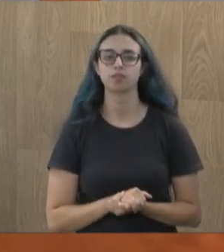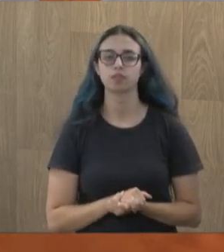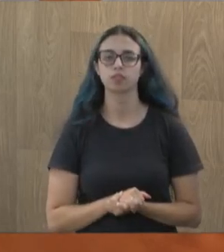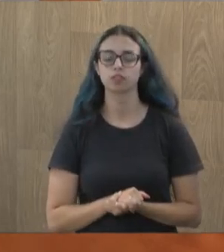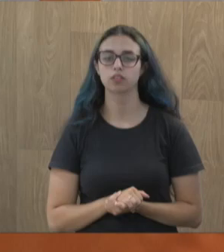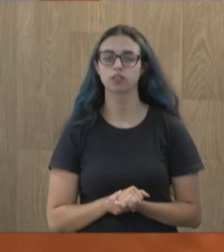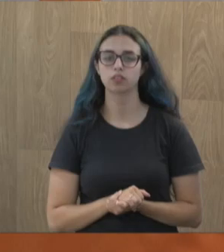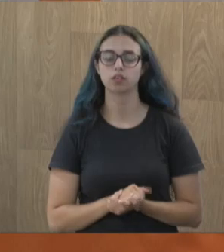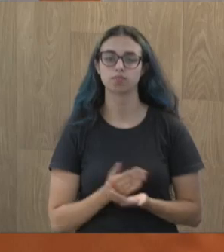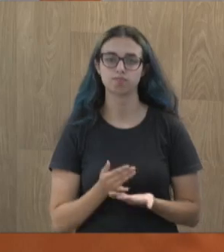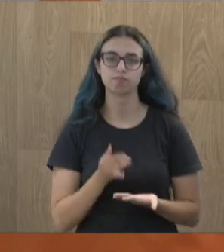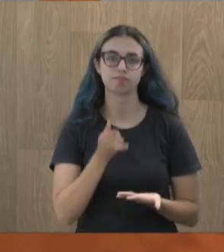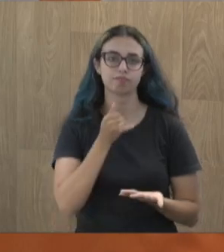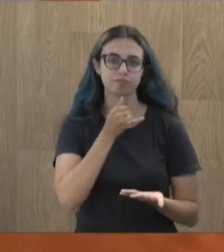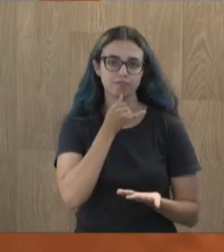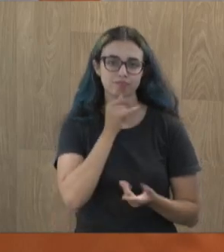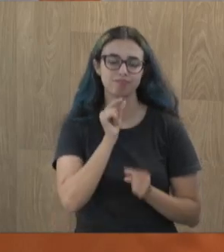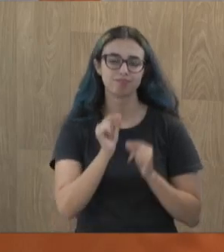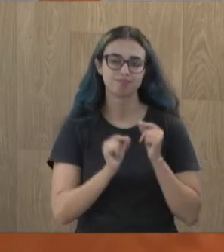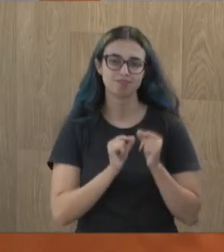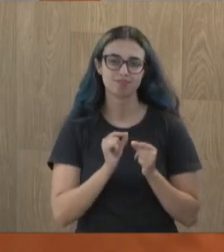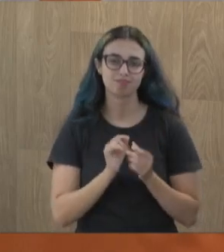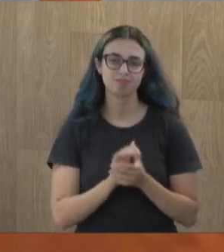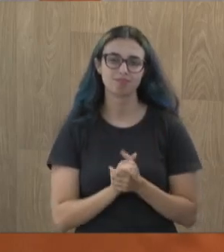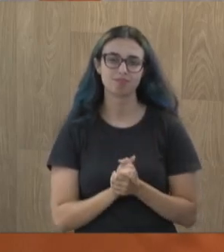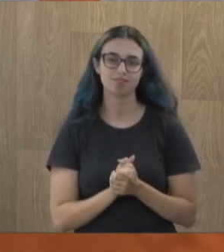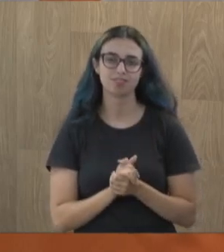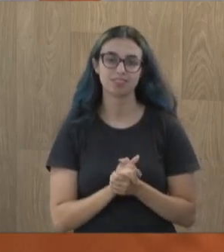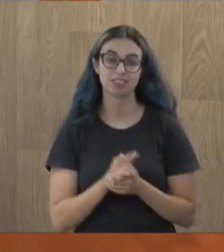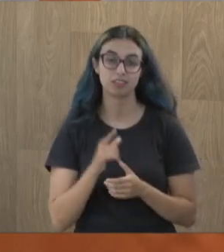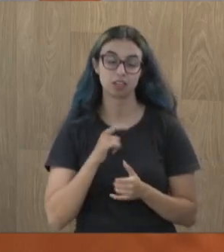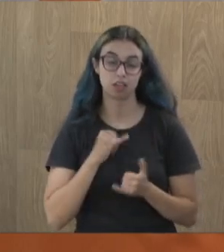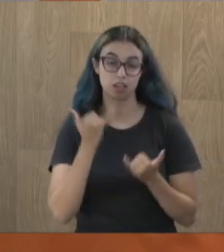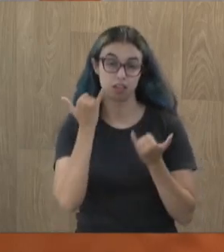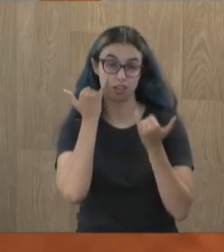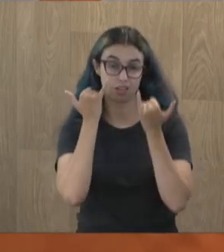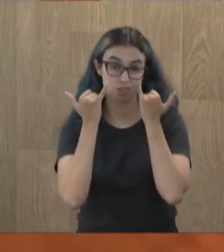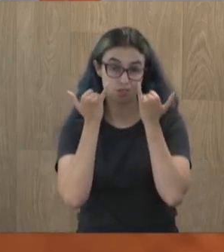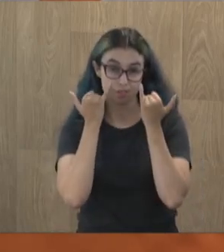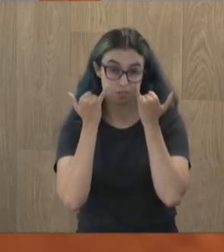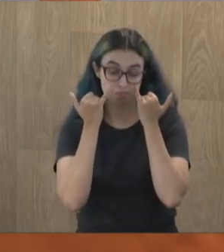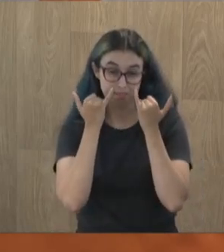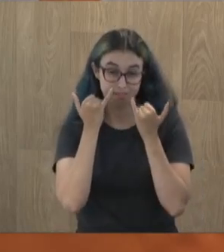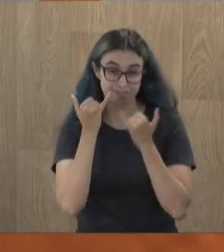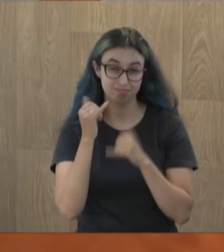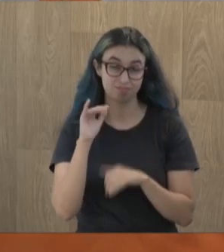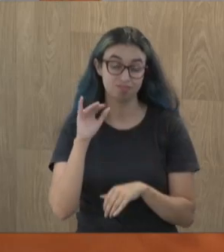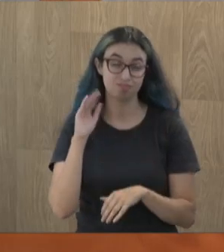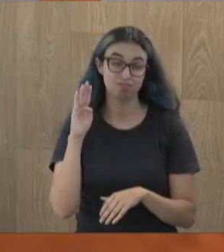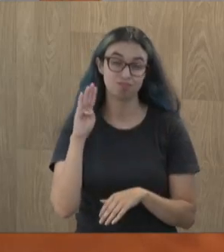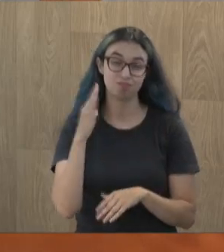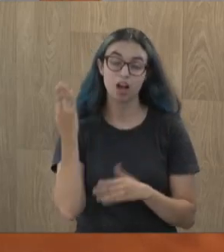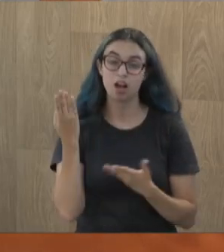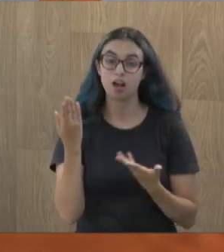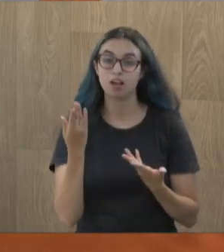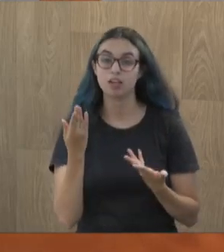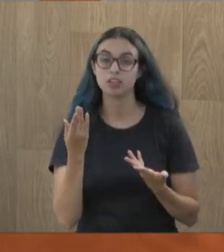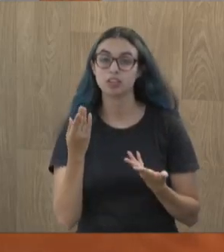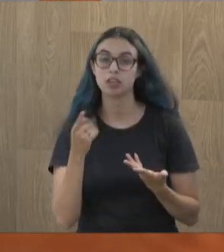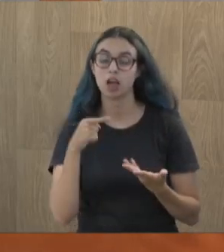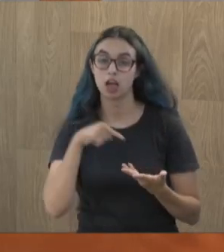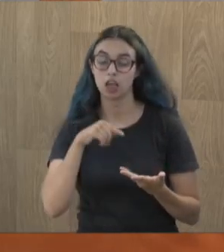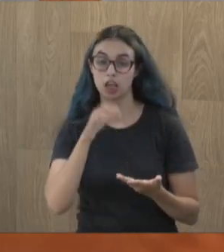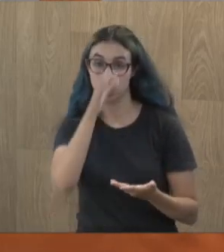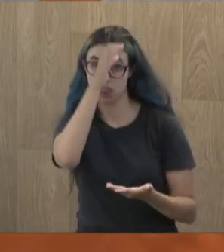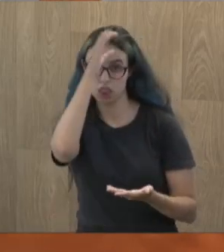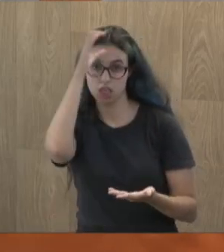É uma pena que a gente tenha um veículo de informação, que inclusive é pago por essa casa aqui, com